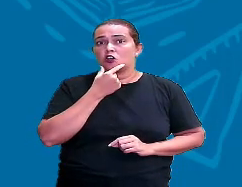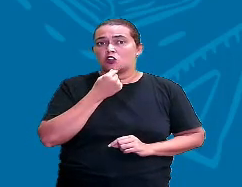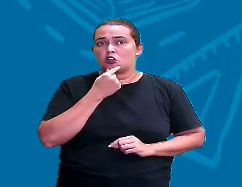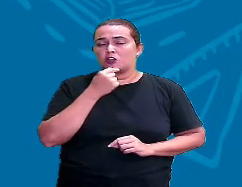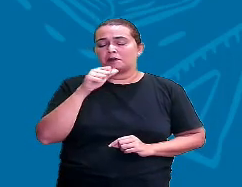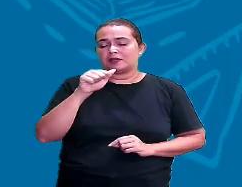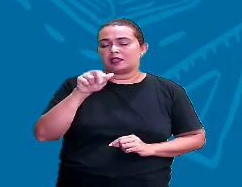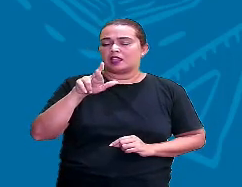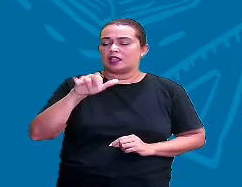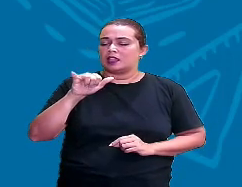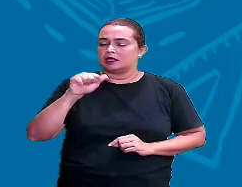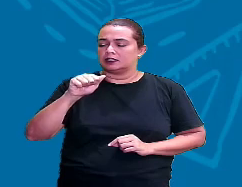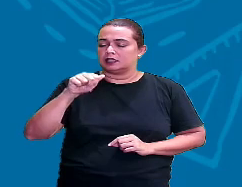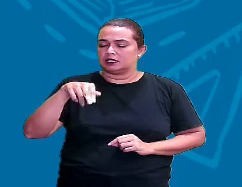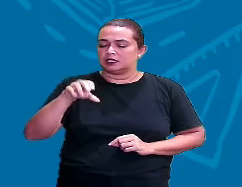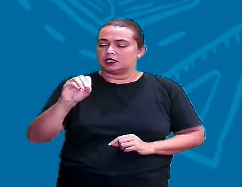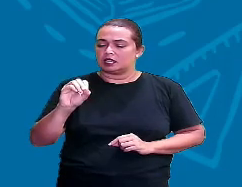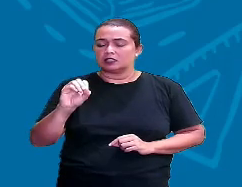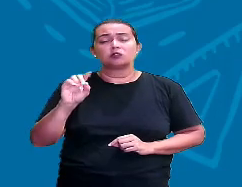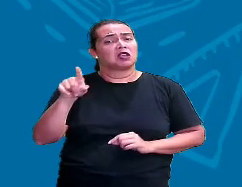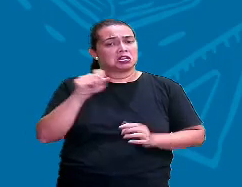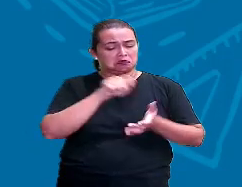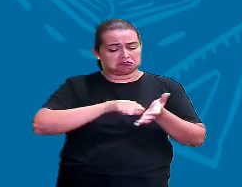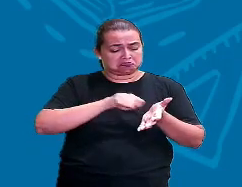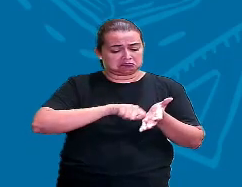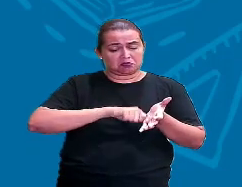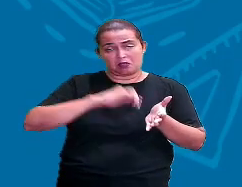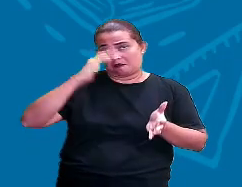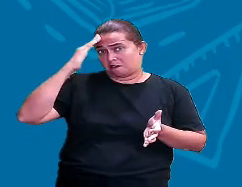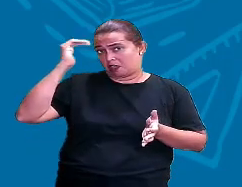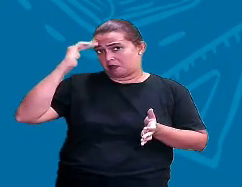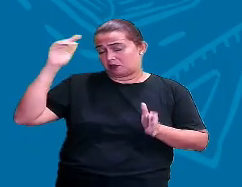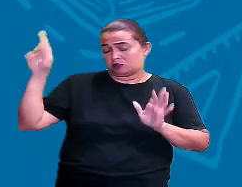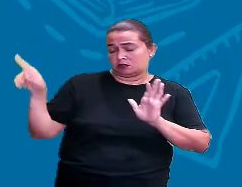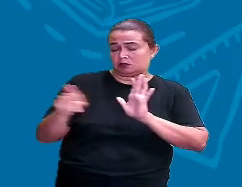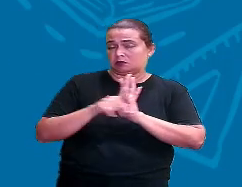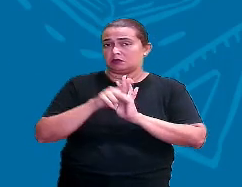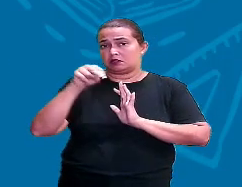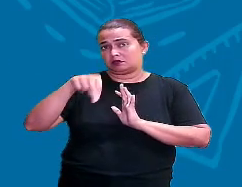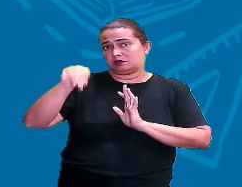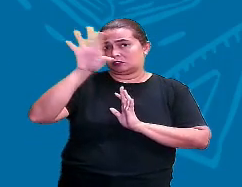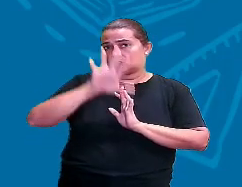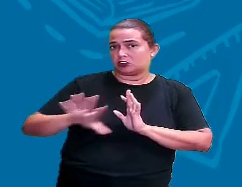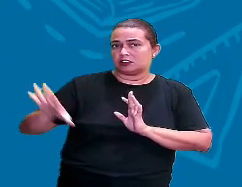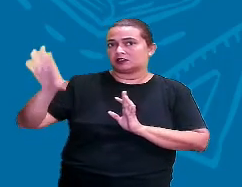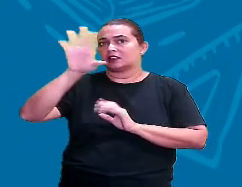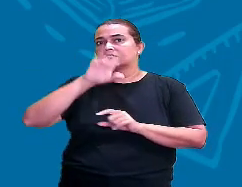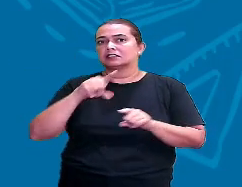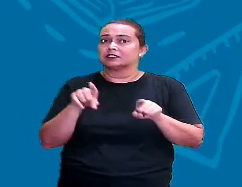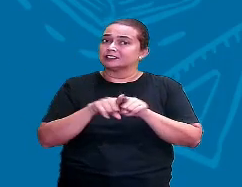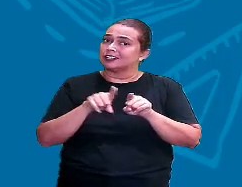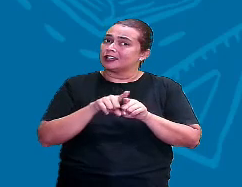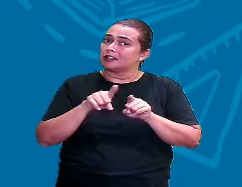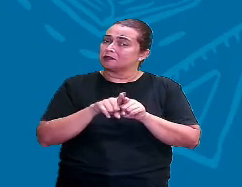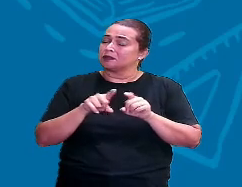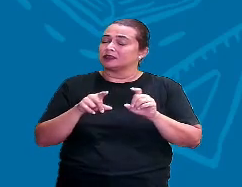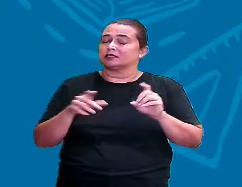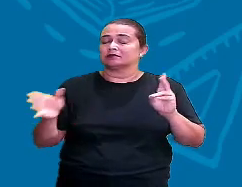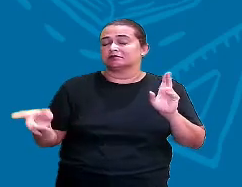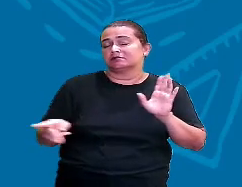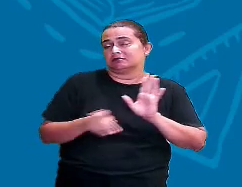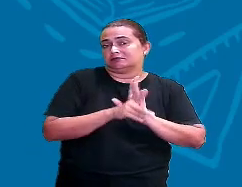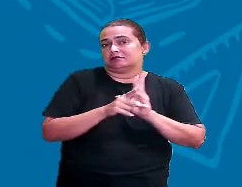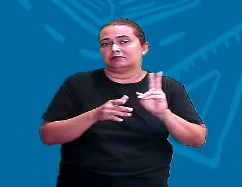inteirinho, tá certo? E ele também tem um sobrenome indígena. Agora, eu achei tão